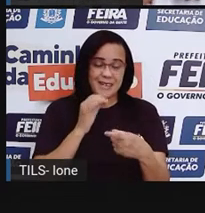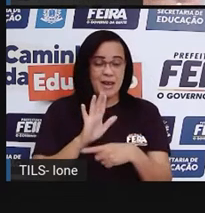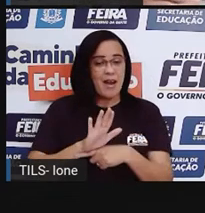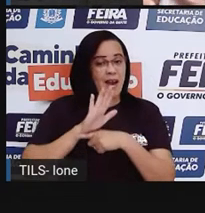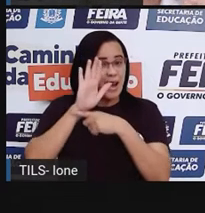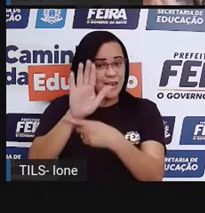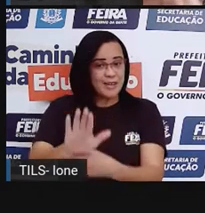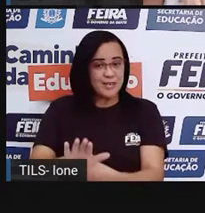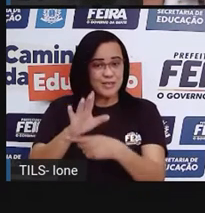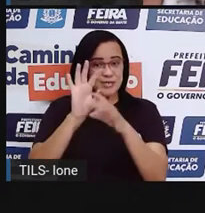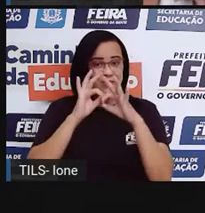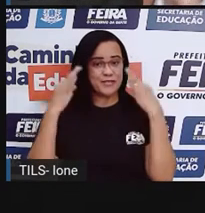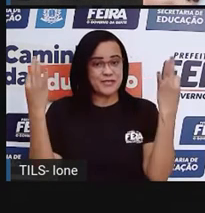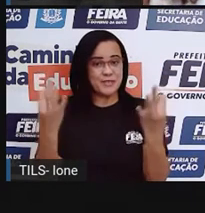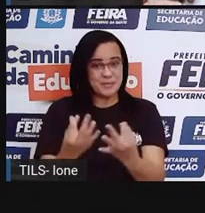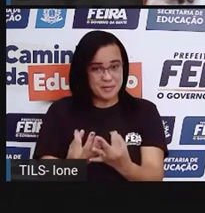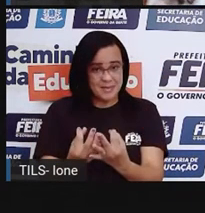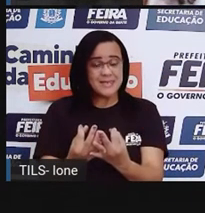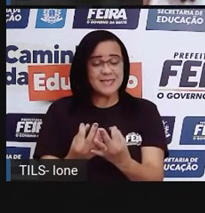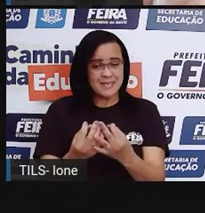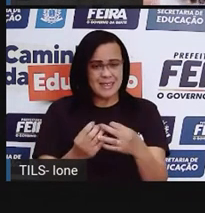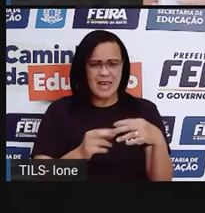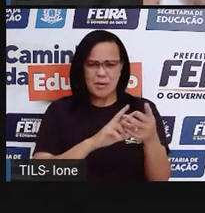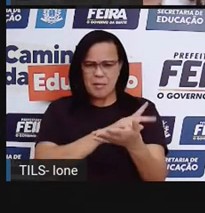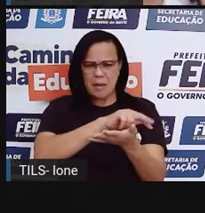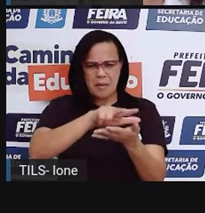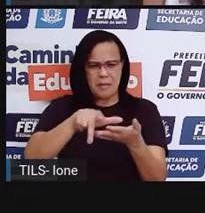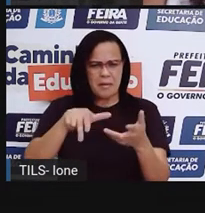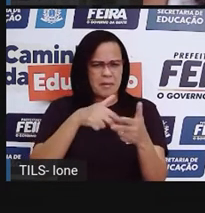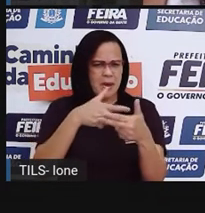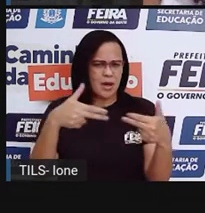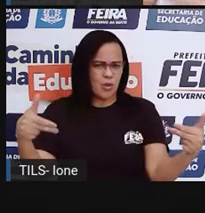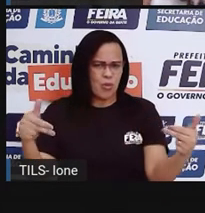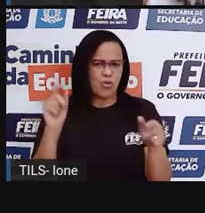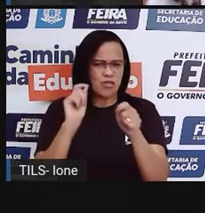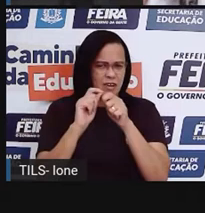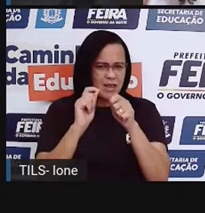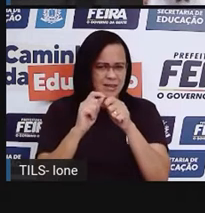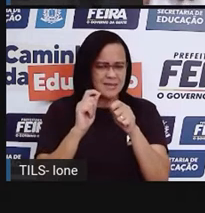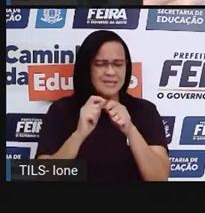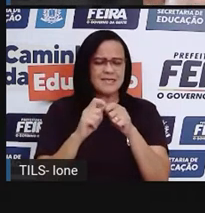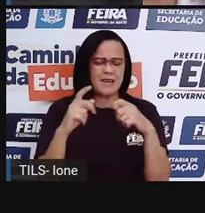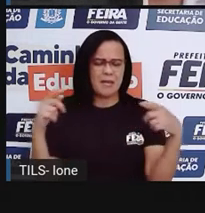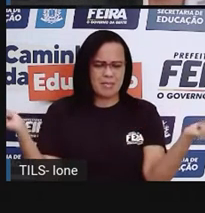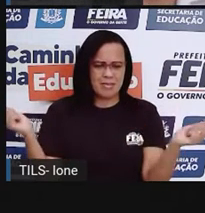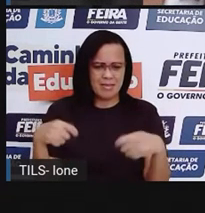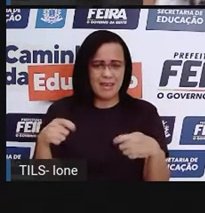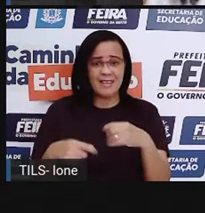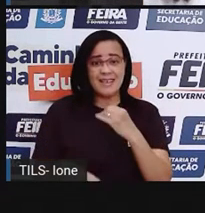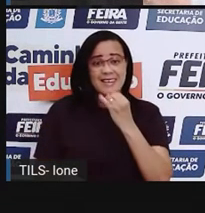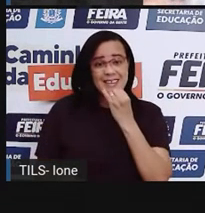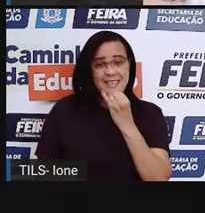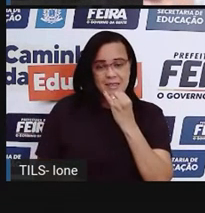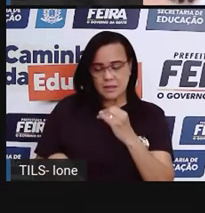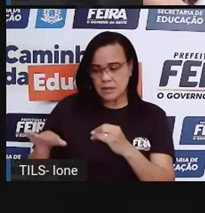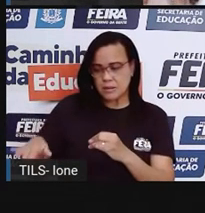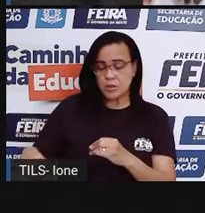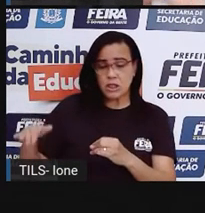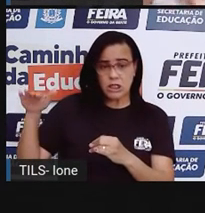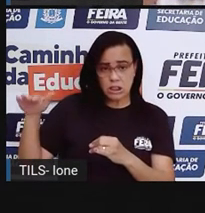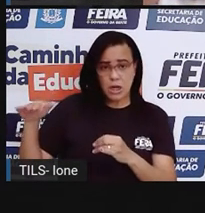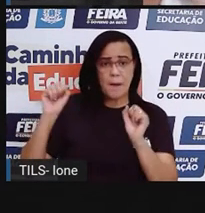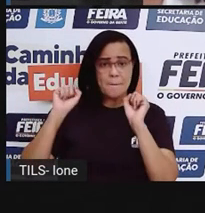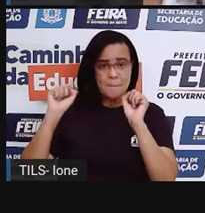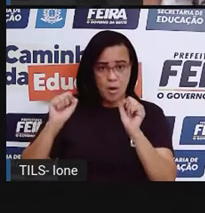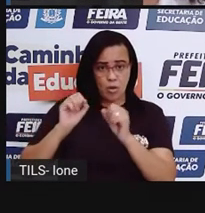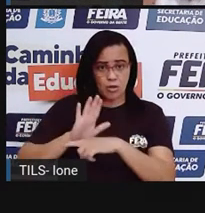já começam a ensinar a criança, desde pequenininha, ela aprender a ajudar lá a arrumar a cama, a lavar um prato, né?